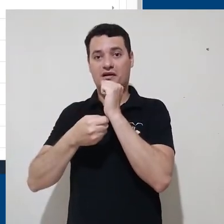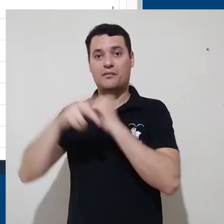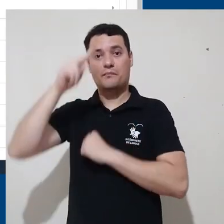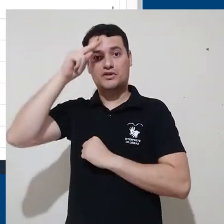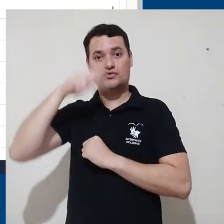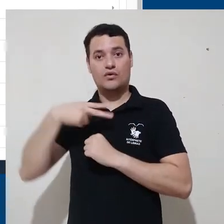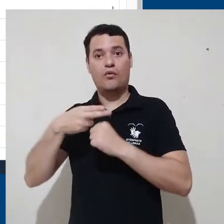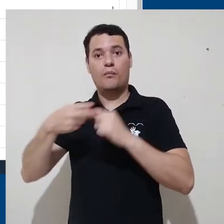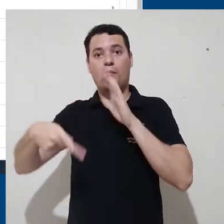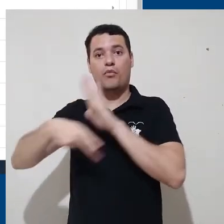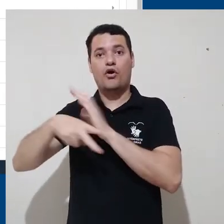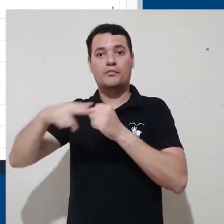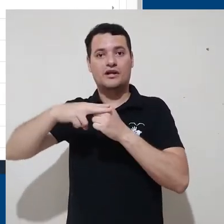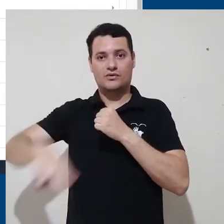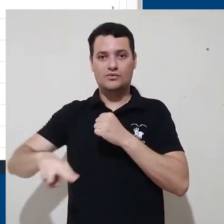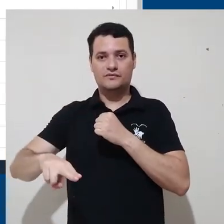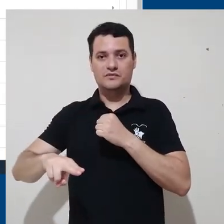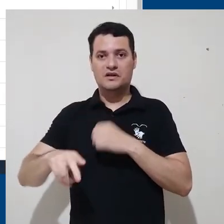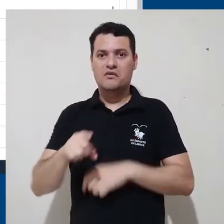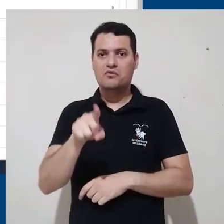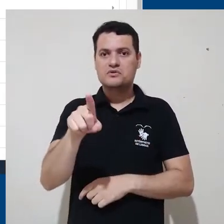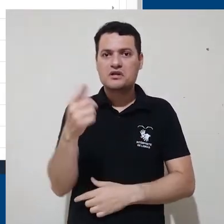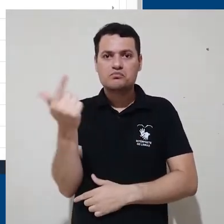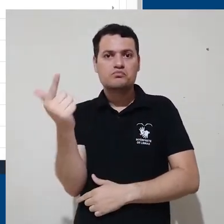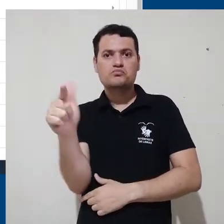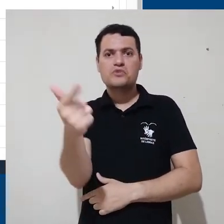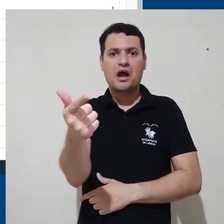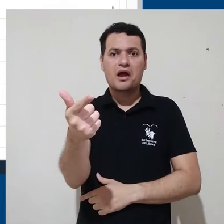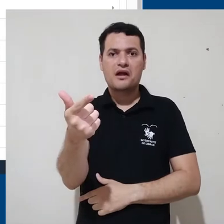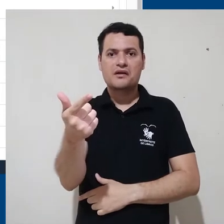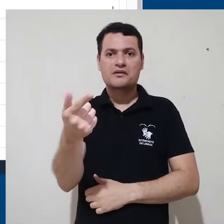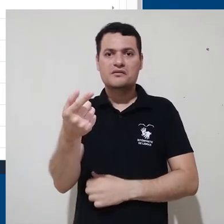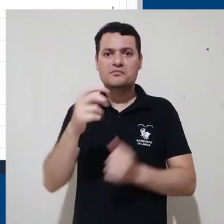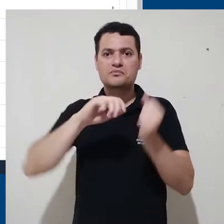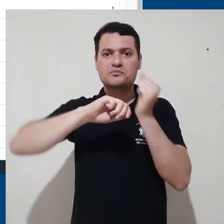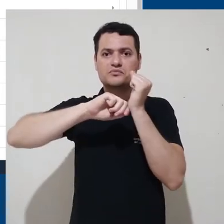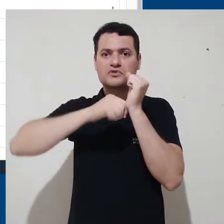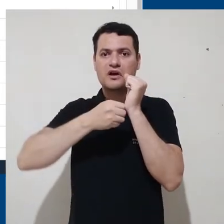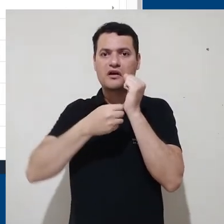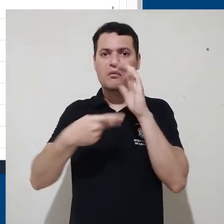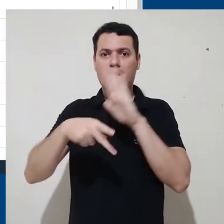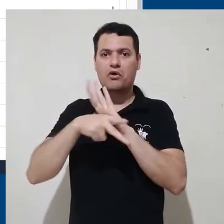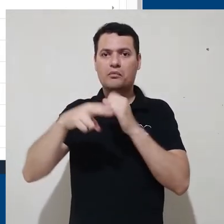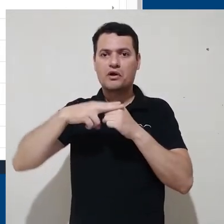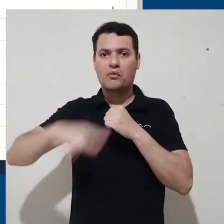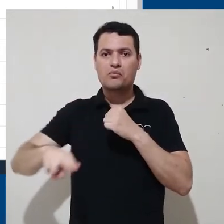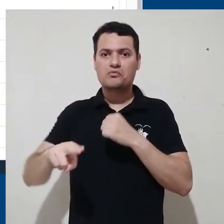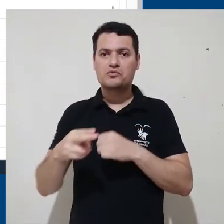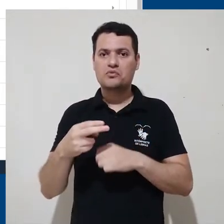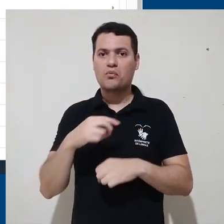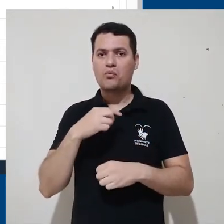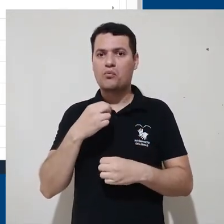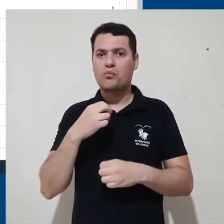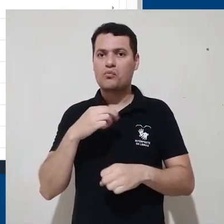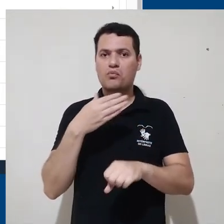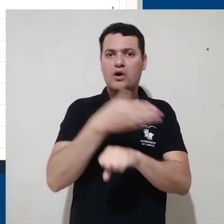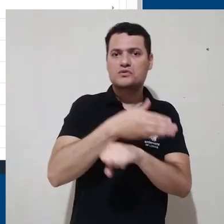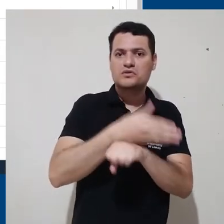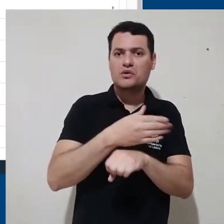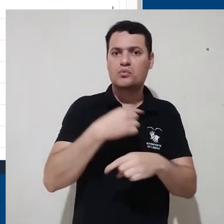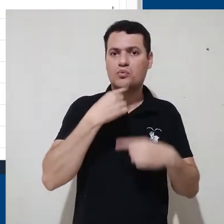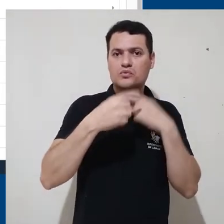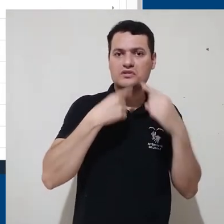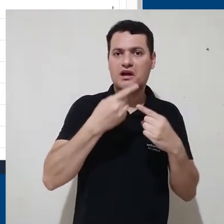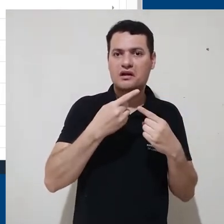UFIS. Se o usuário não possui login único da UFIS ou não consegue acessar a plataforma